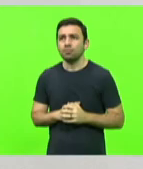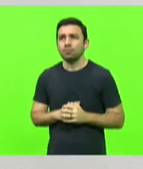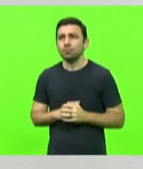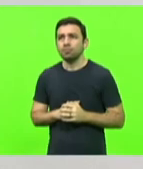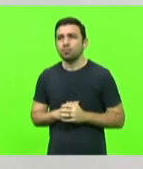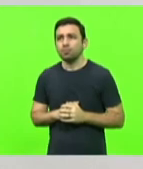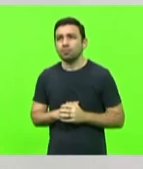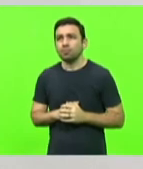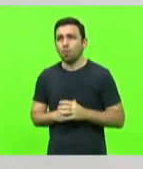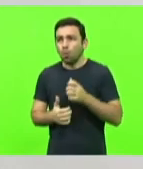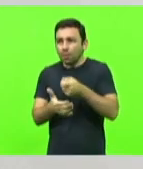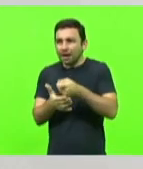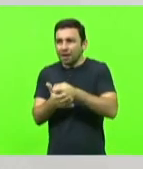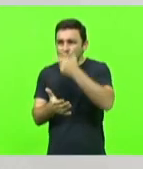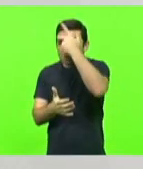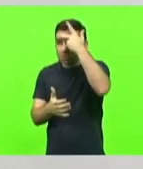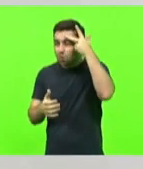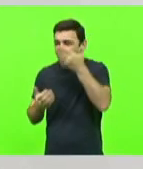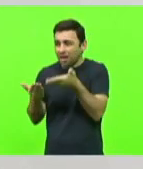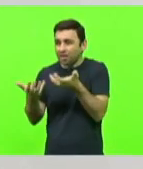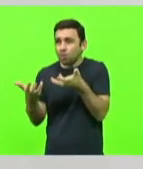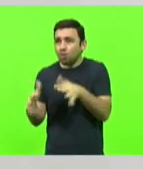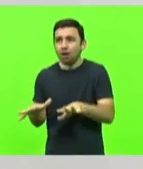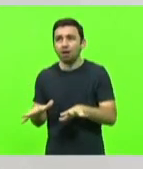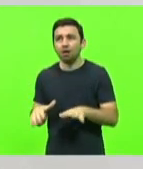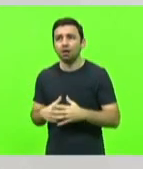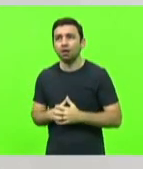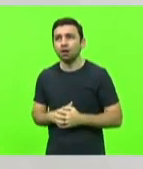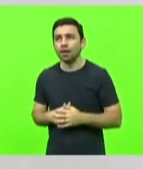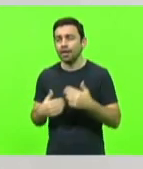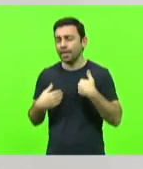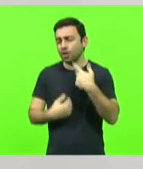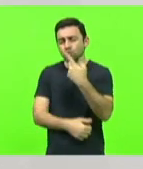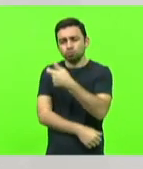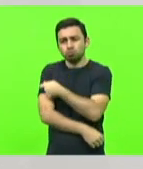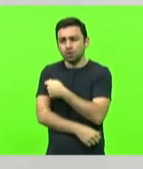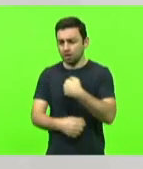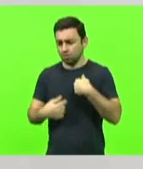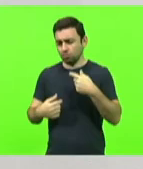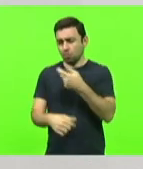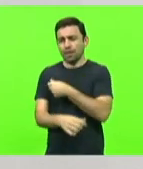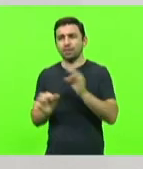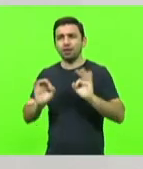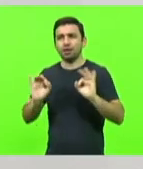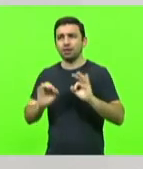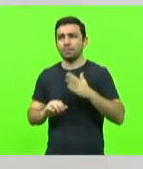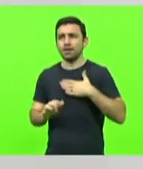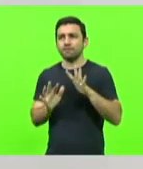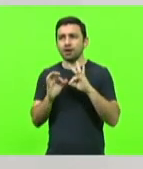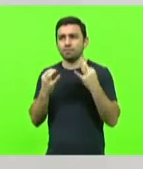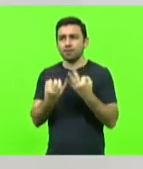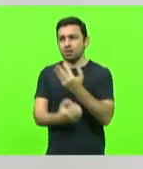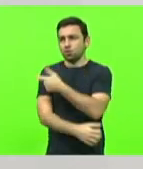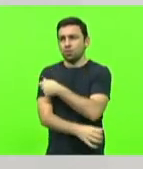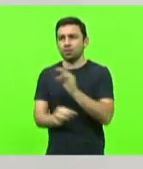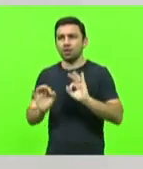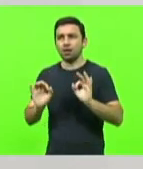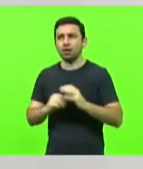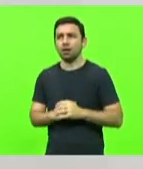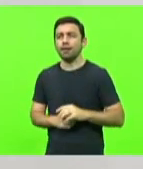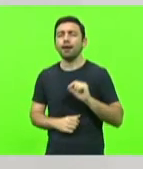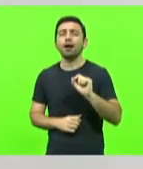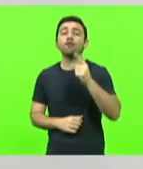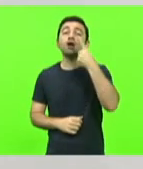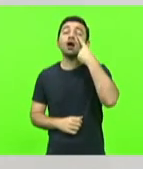Agora, obrigar quem não quer tomar, eu não tomei, não vou tomar, a minha família não vai tomar, eu quero ver o macho que vai lá na minha